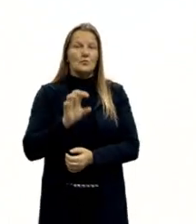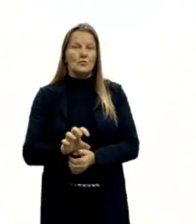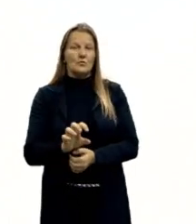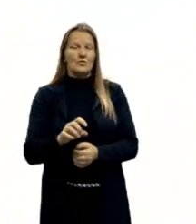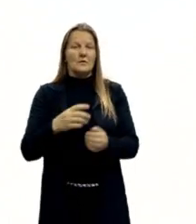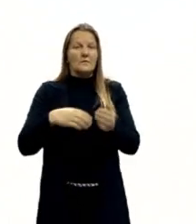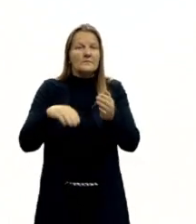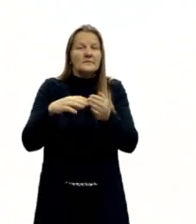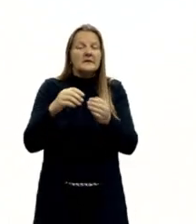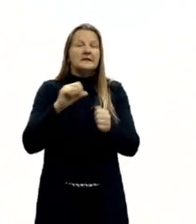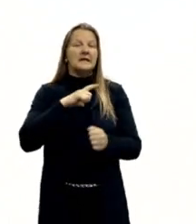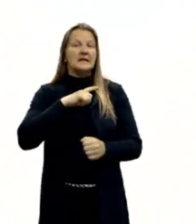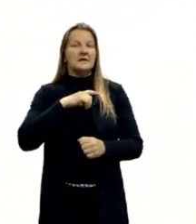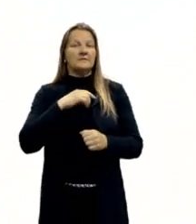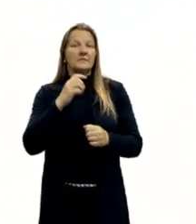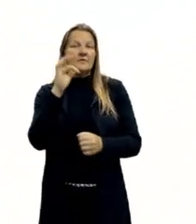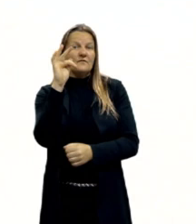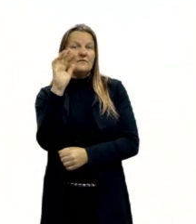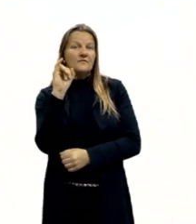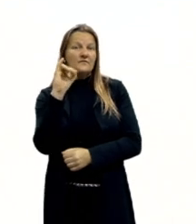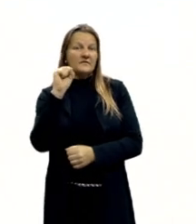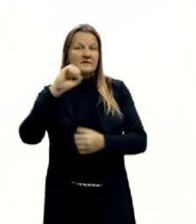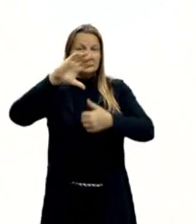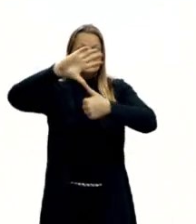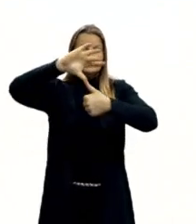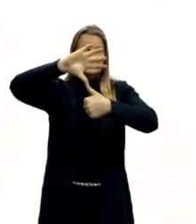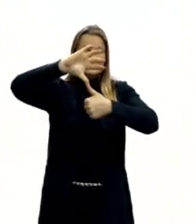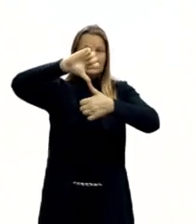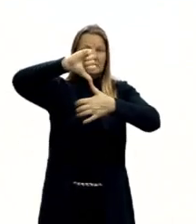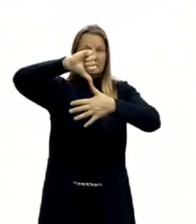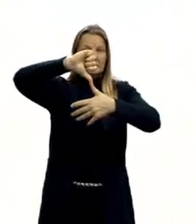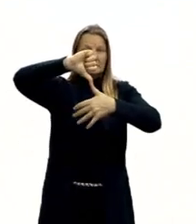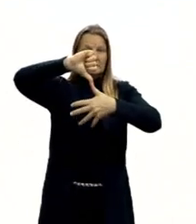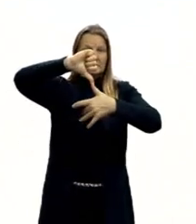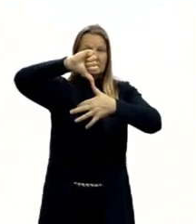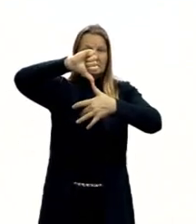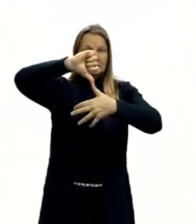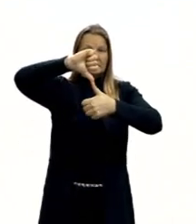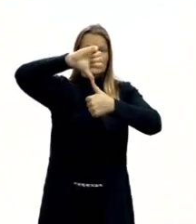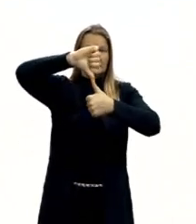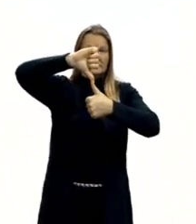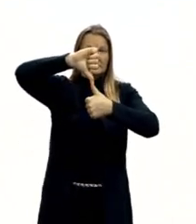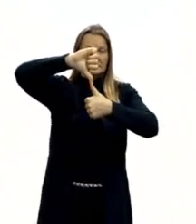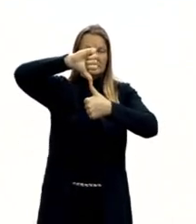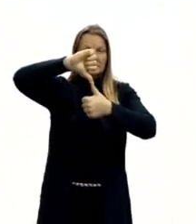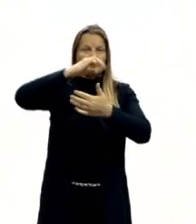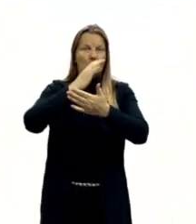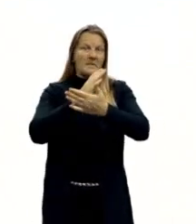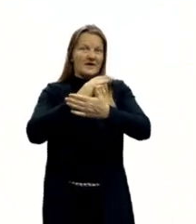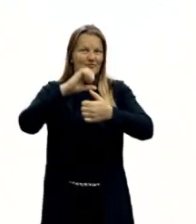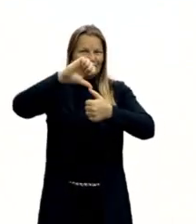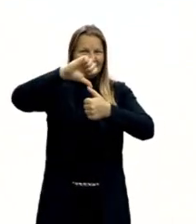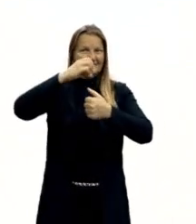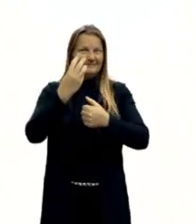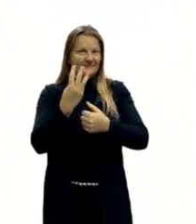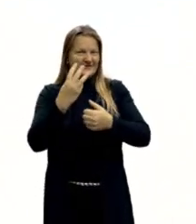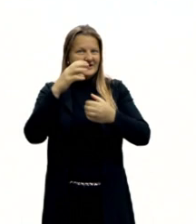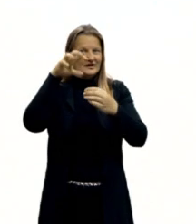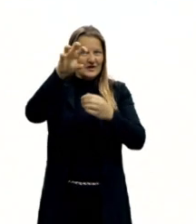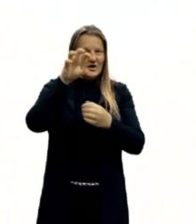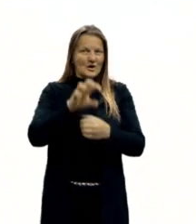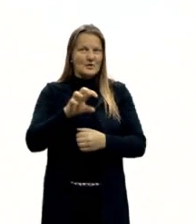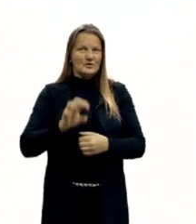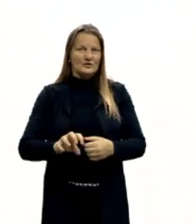necessidade. Física, América do Norte, América do Sul e no meio nós temos América Central, certo? Ou América